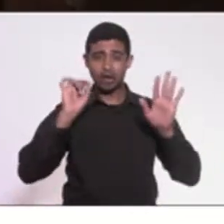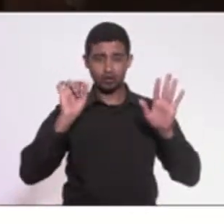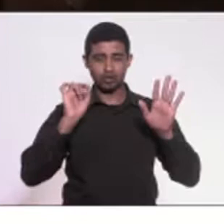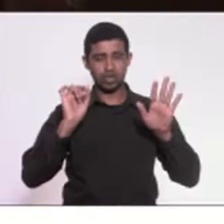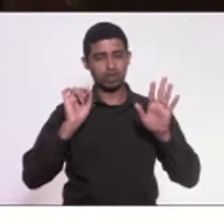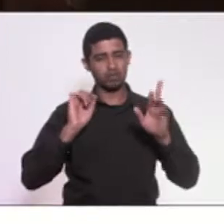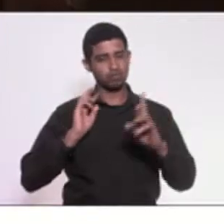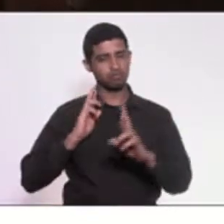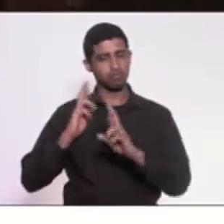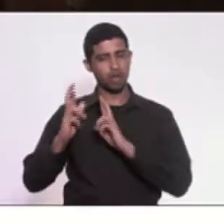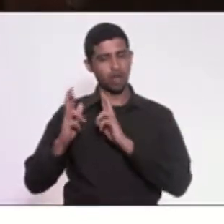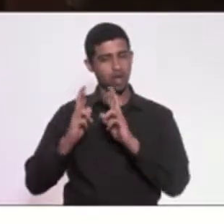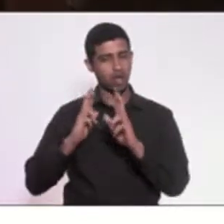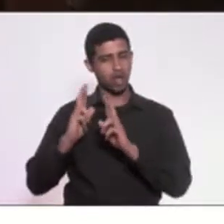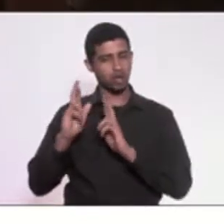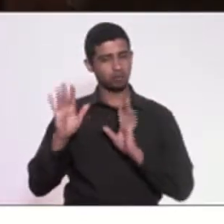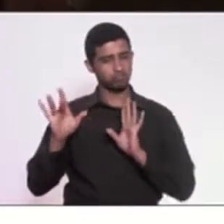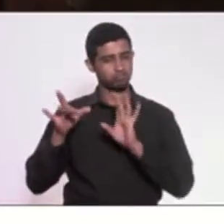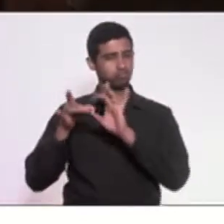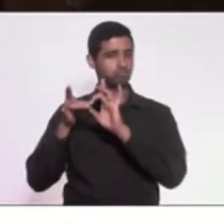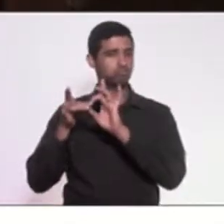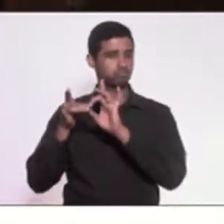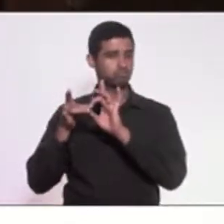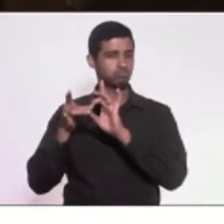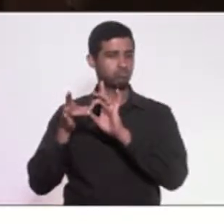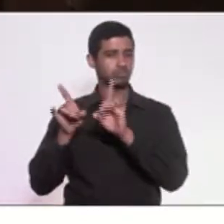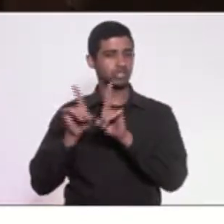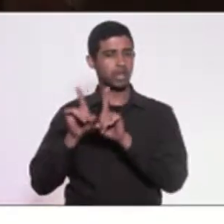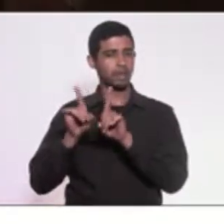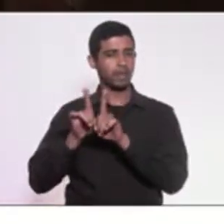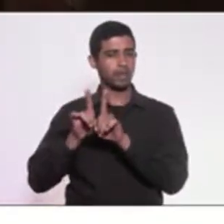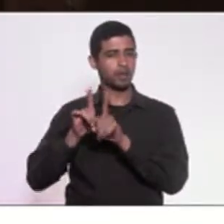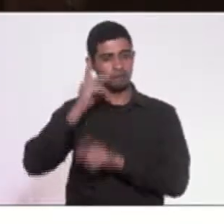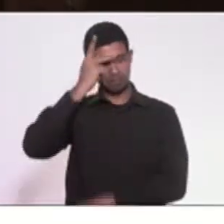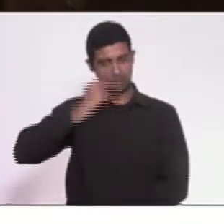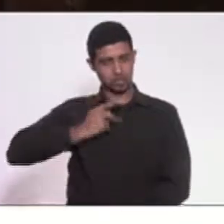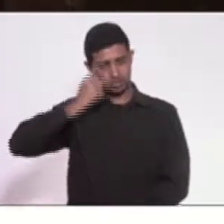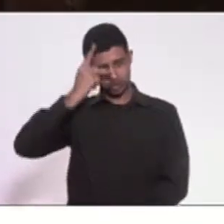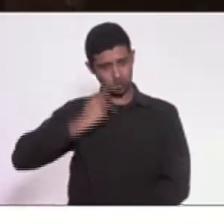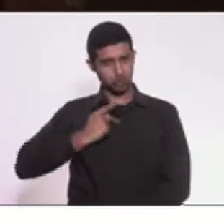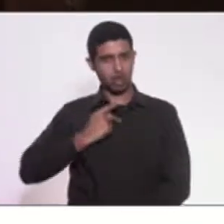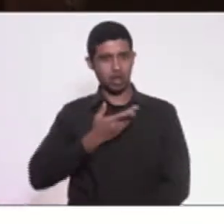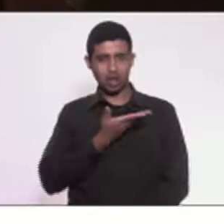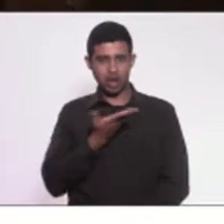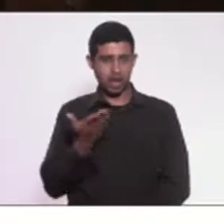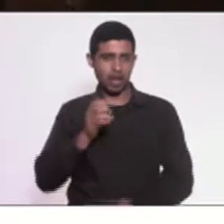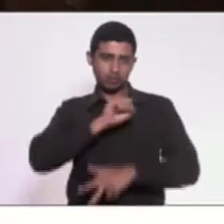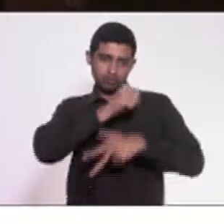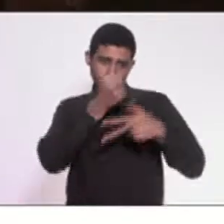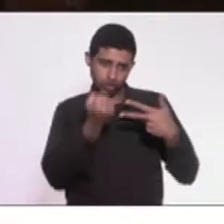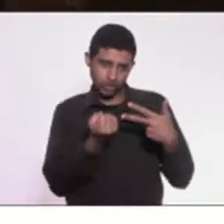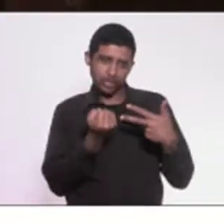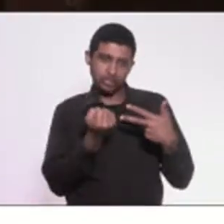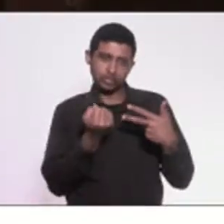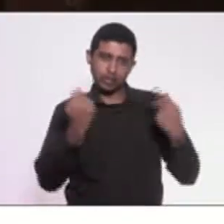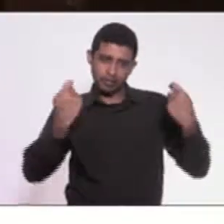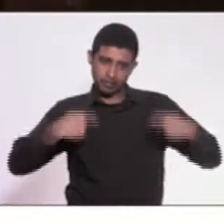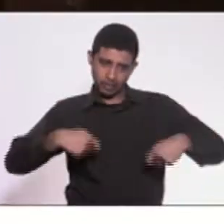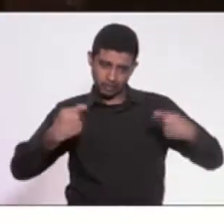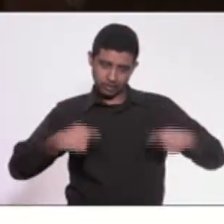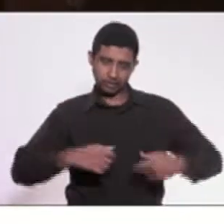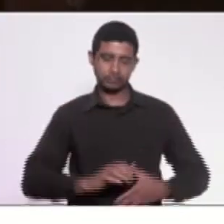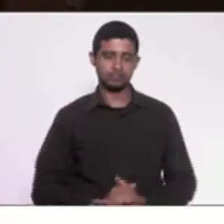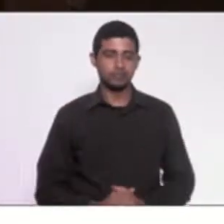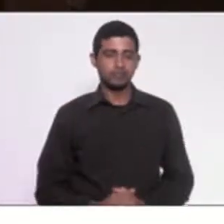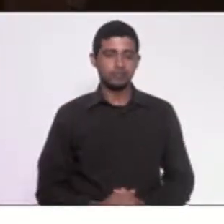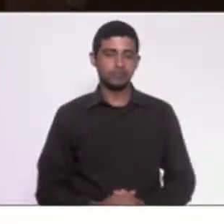harmônica, porém independente, que os poderes devem manter uns com